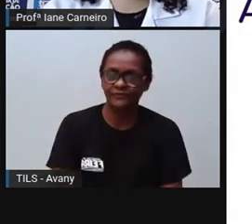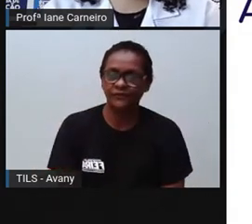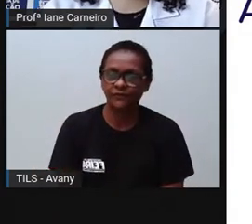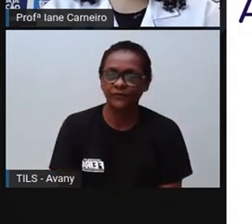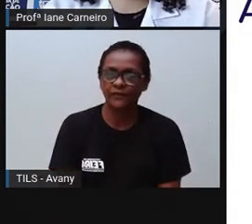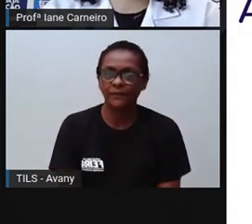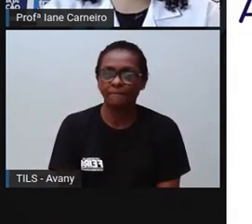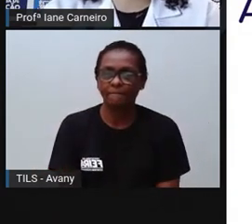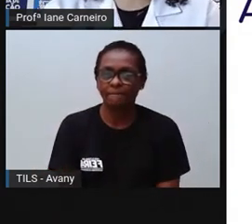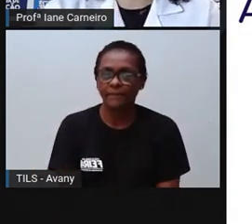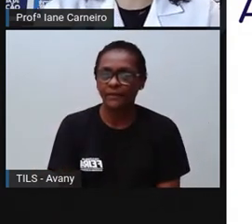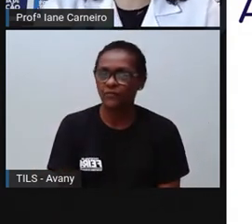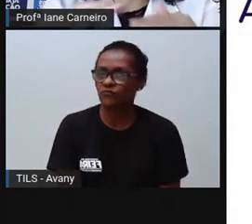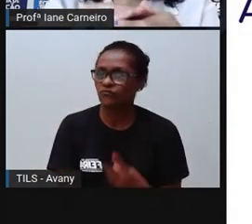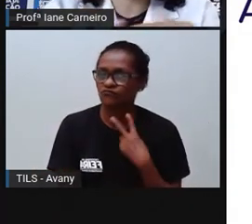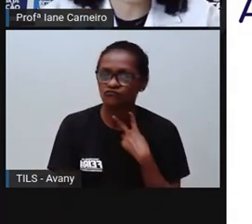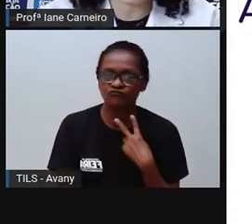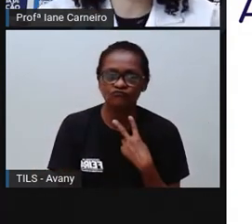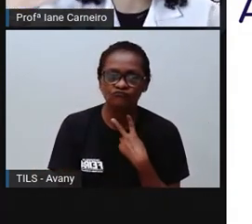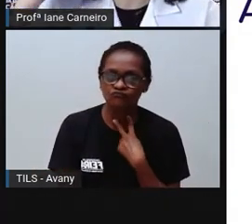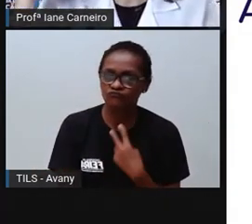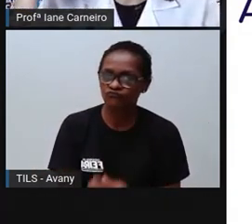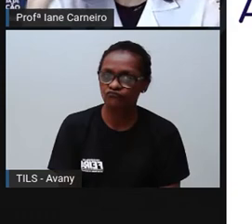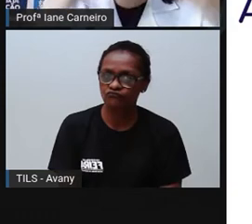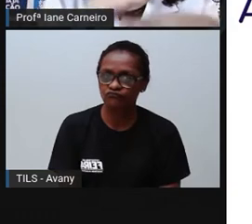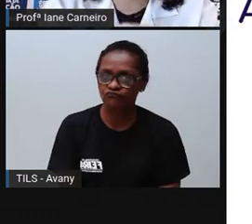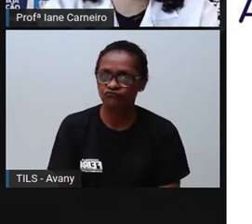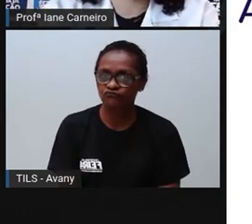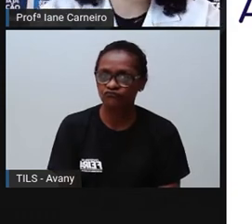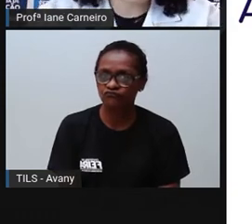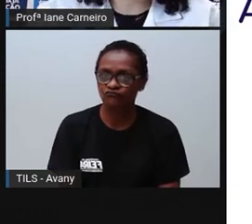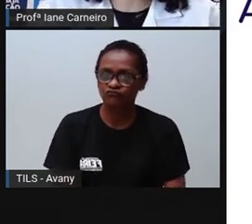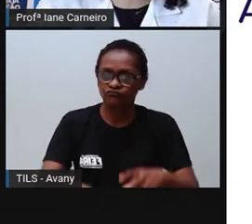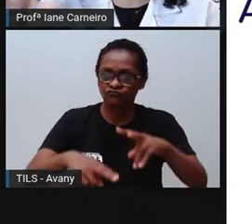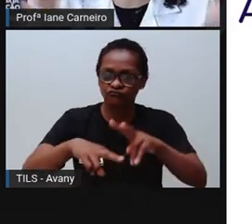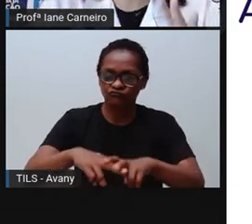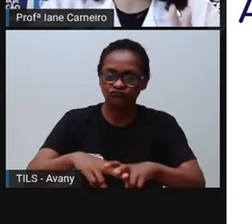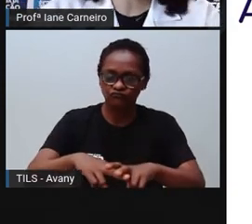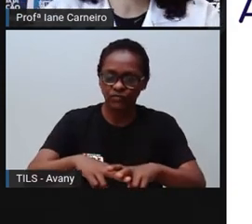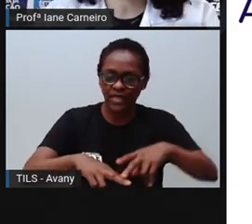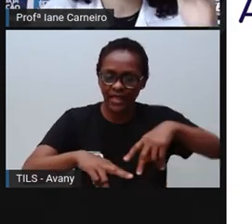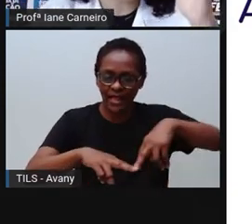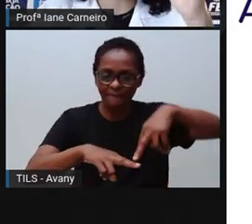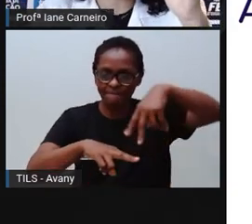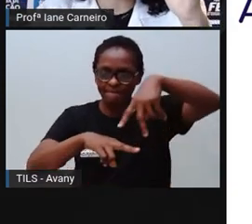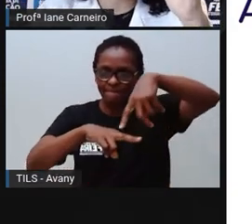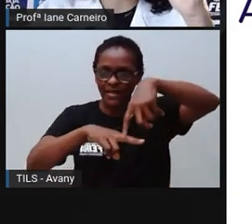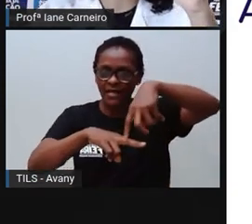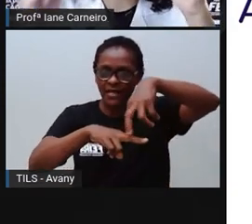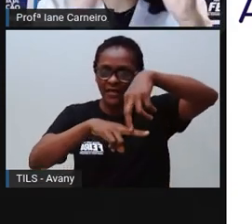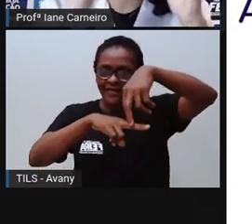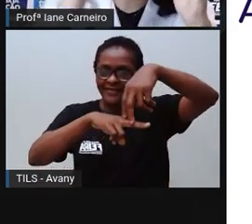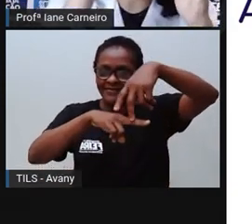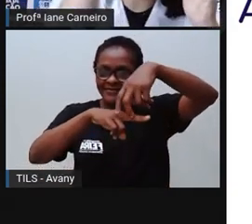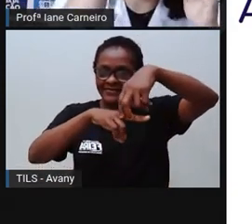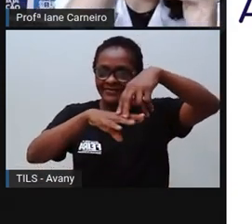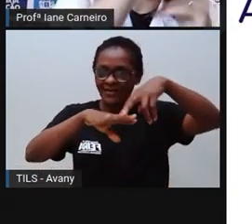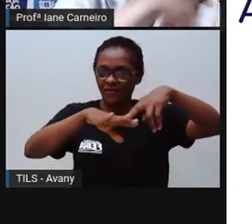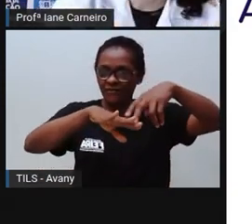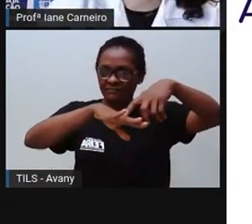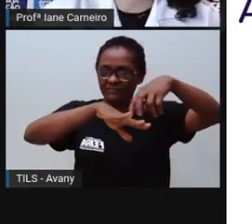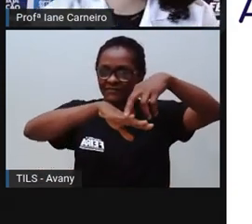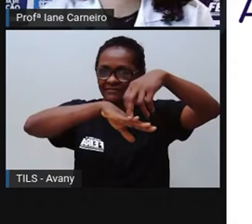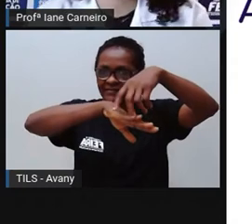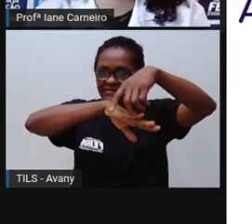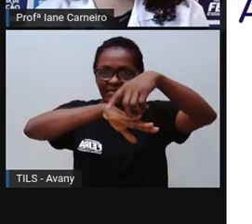não pode ter cadeira, vaso, nada que a criança consiga escalar